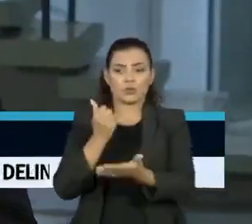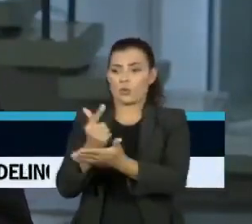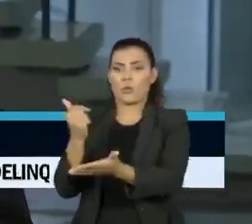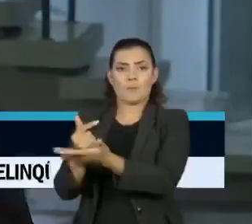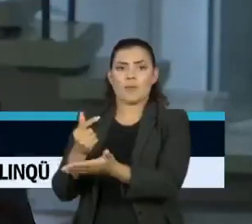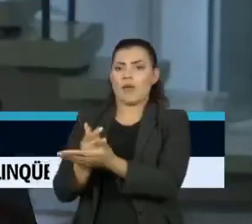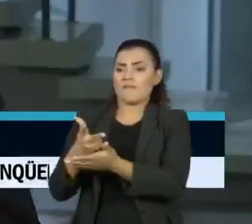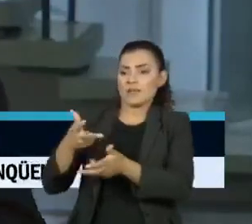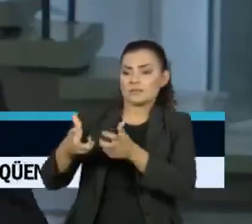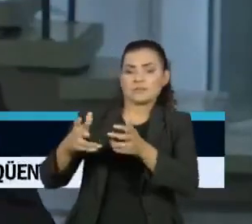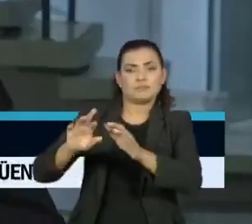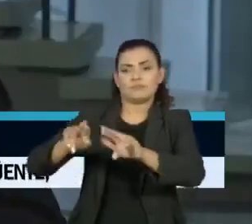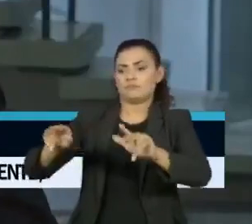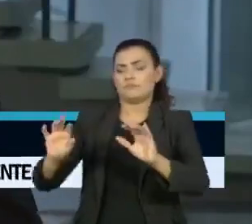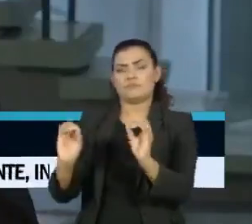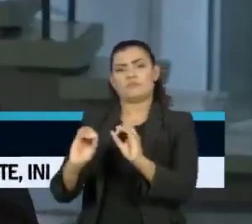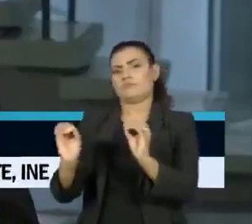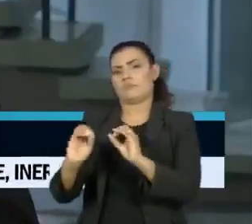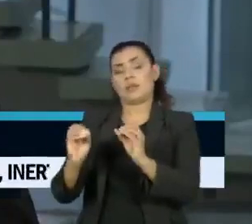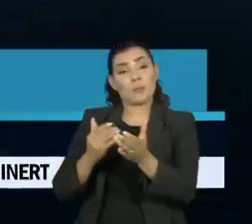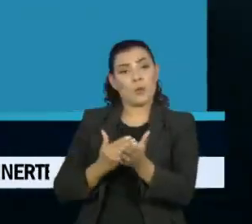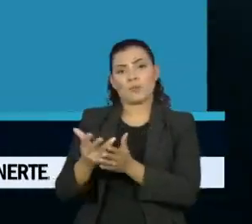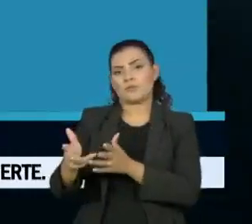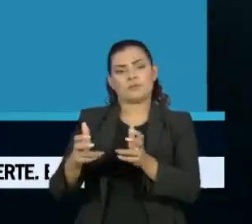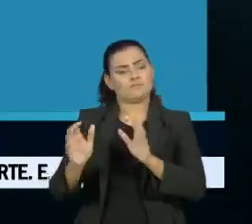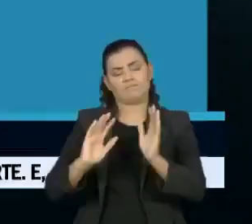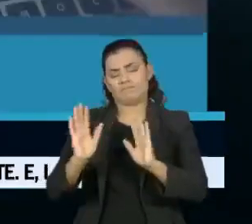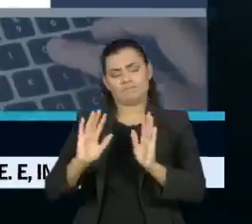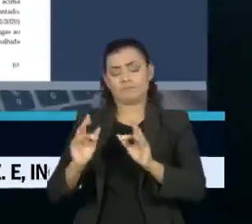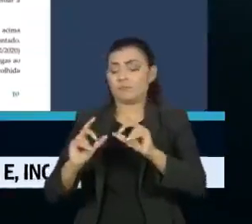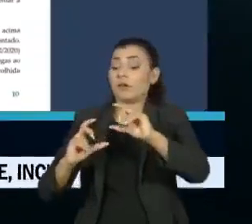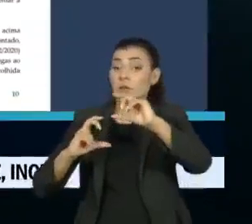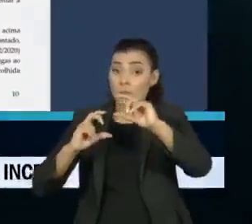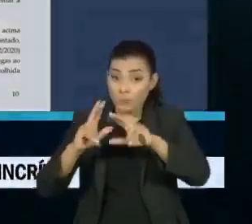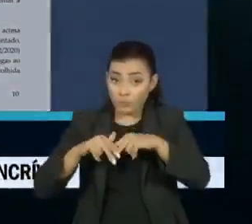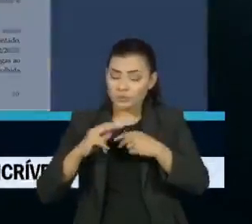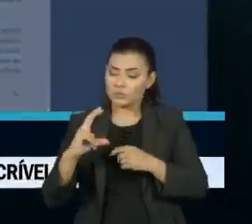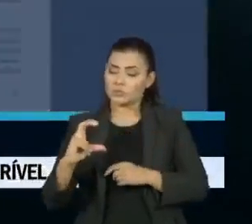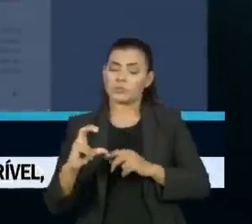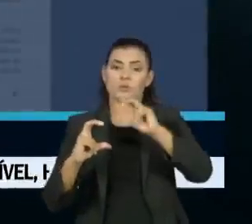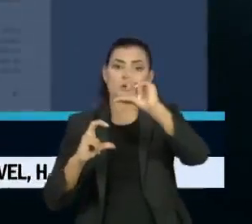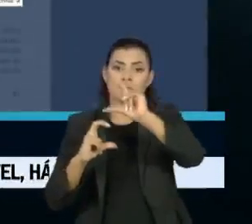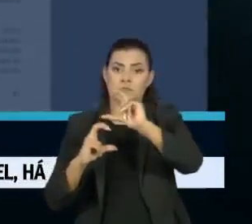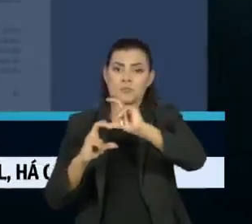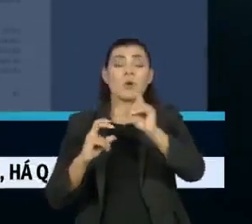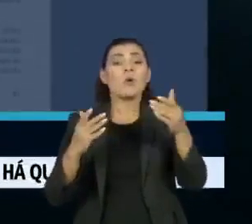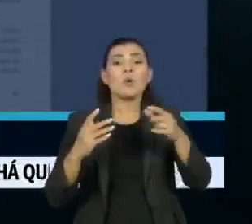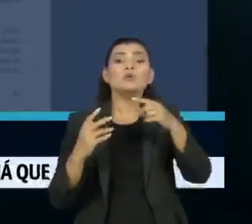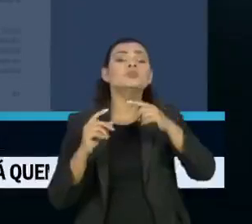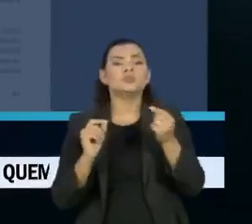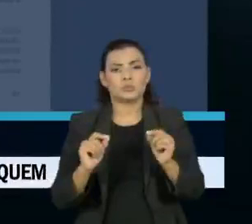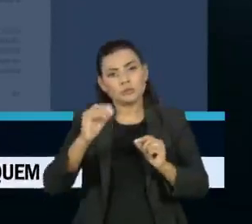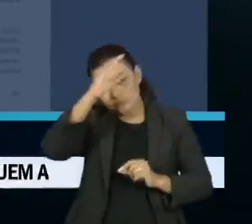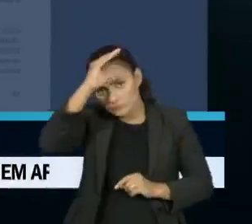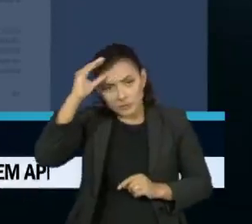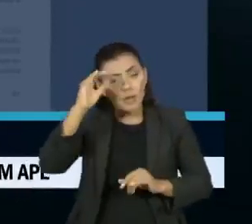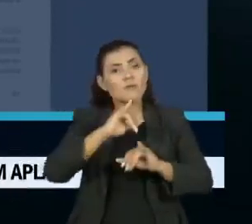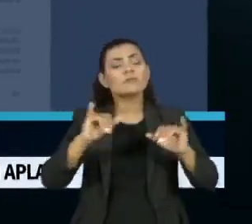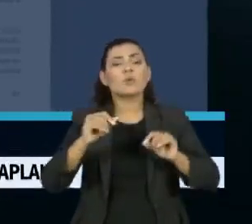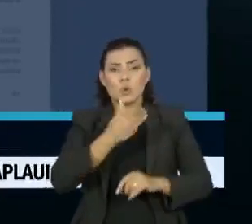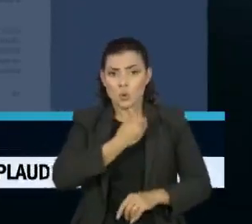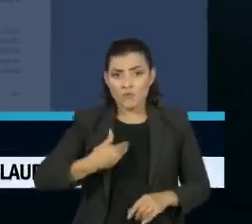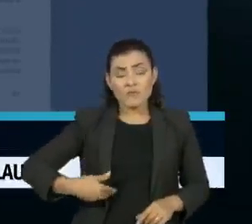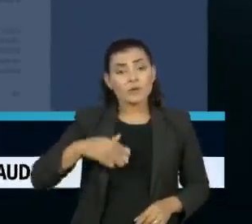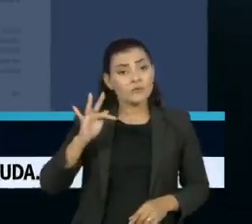já foram comprados para iniciar a vacinação. A decisão é provisória. Nela, o ministro afirma que a negligência do governo federal não